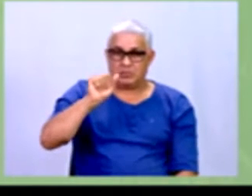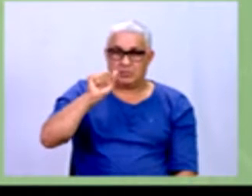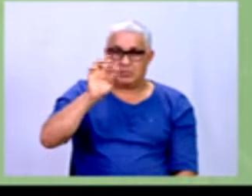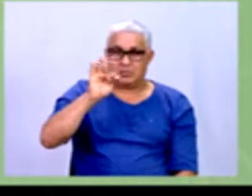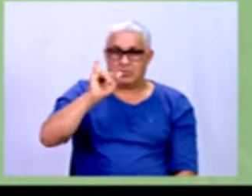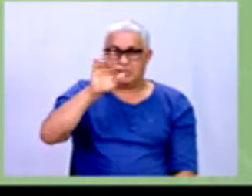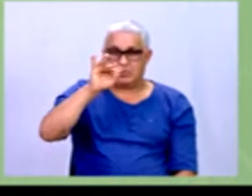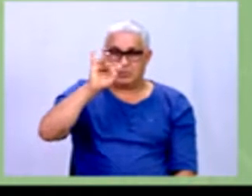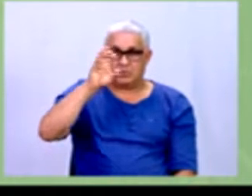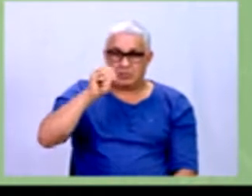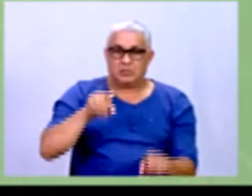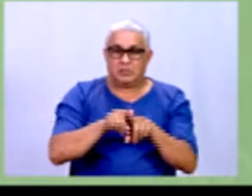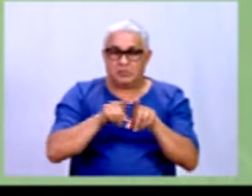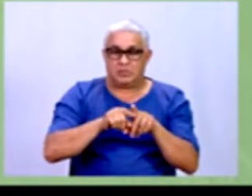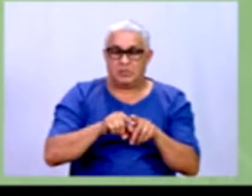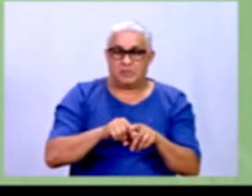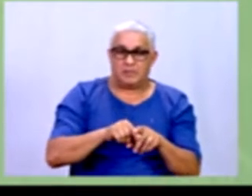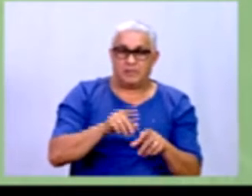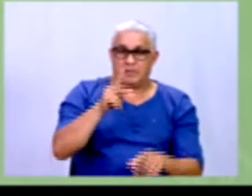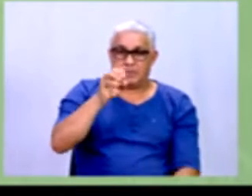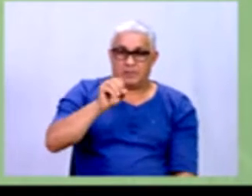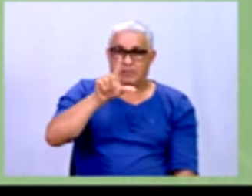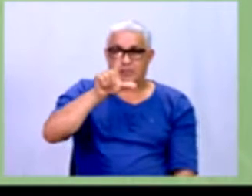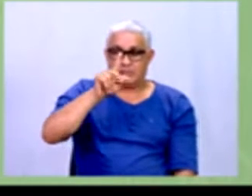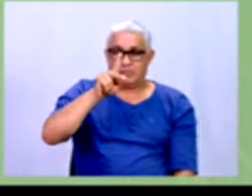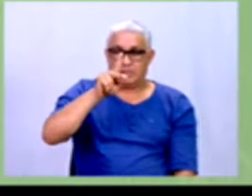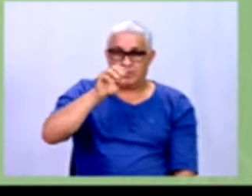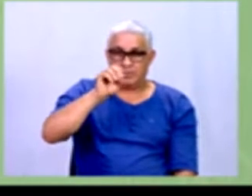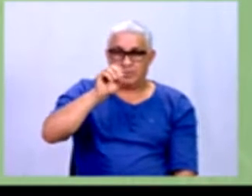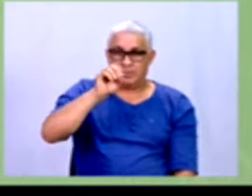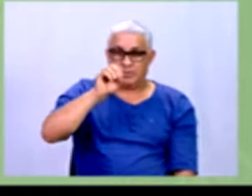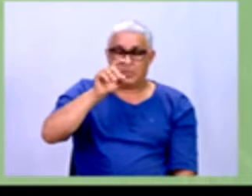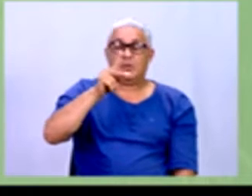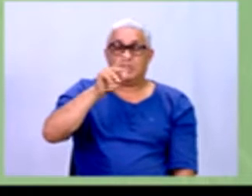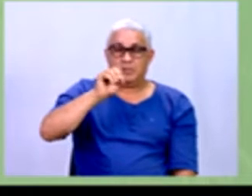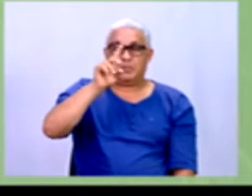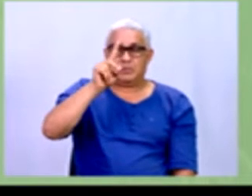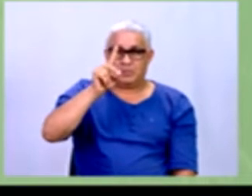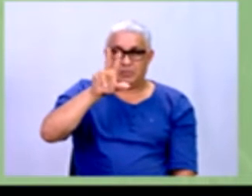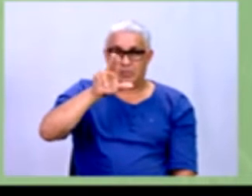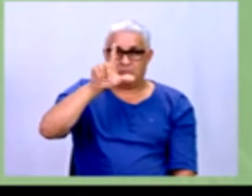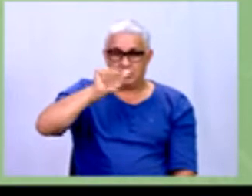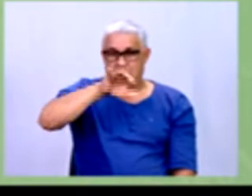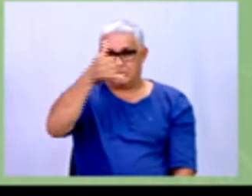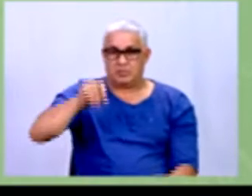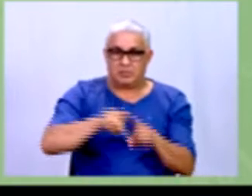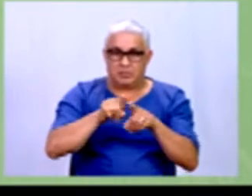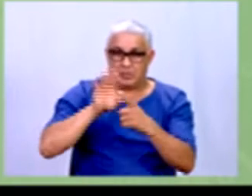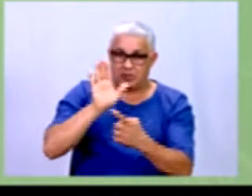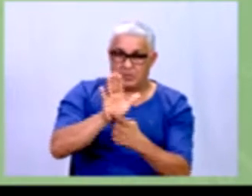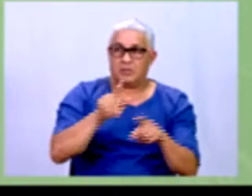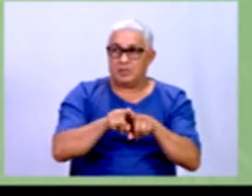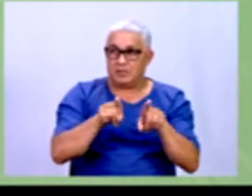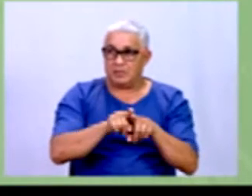amostra. Vamos falar da estatística descritiva, das medidas de posição,